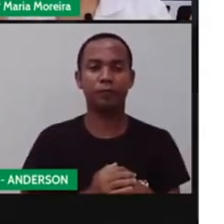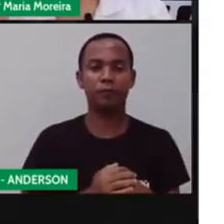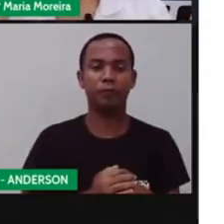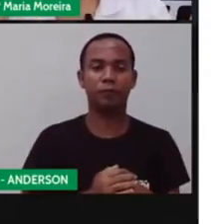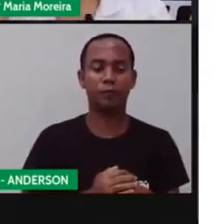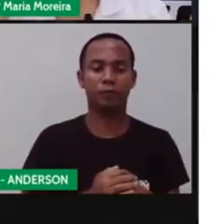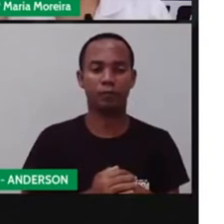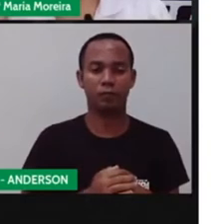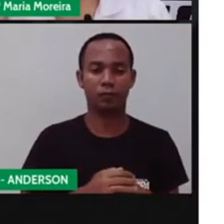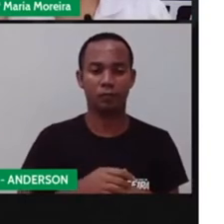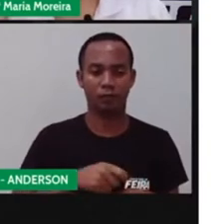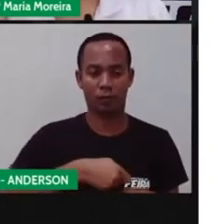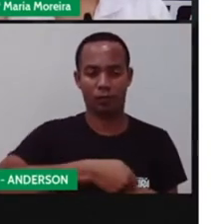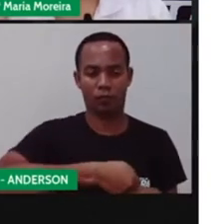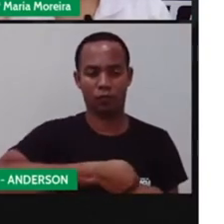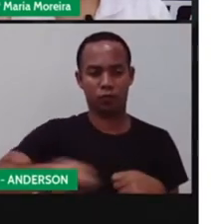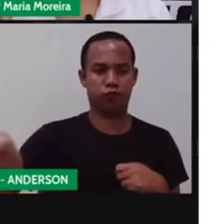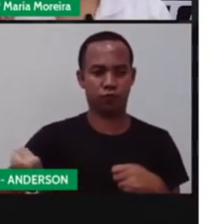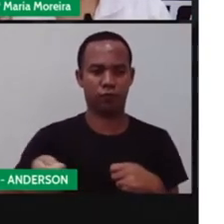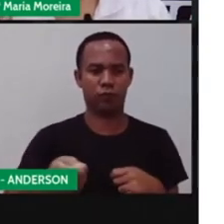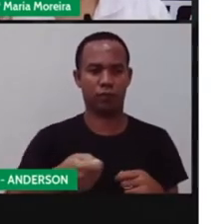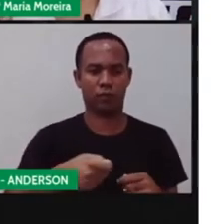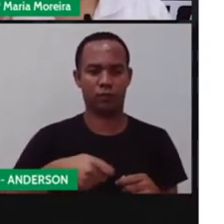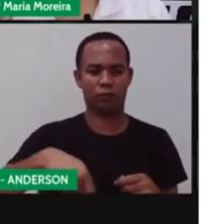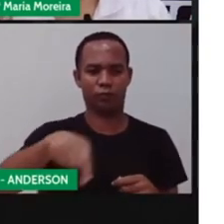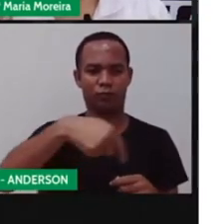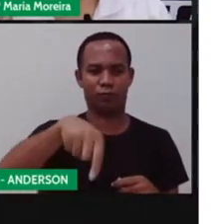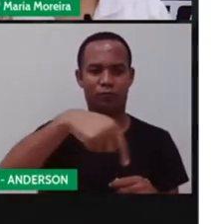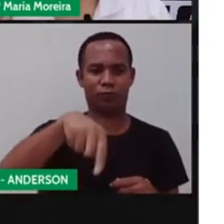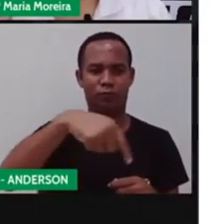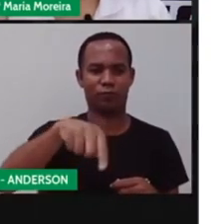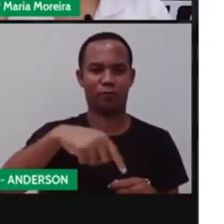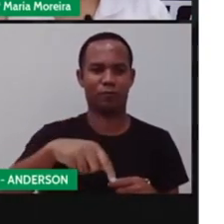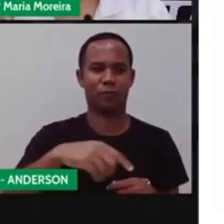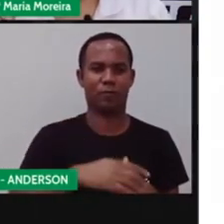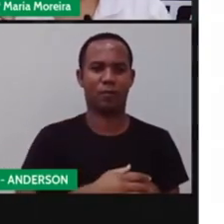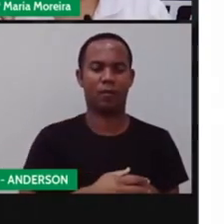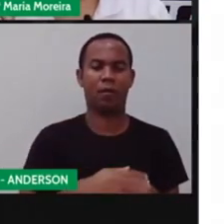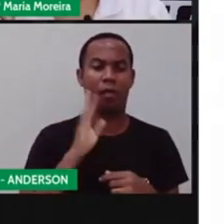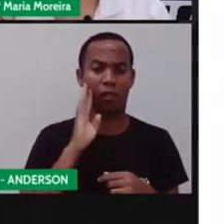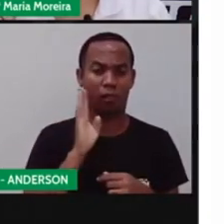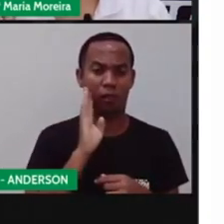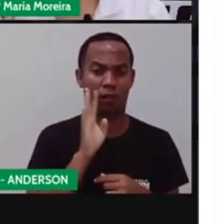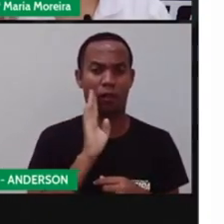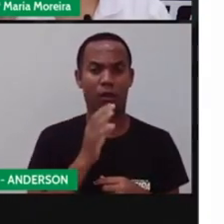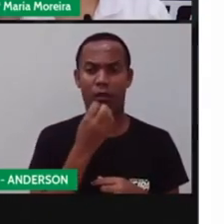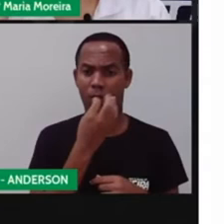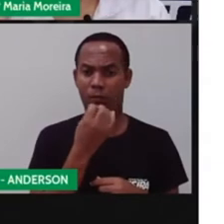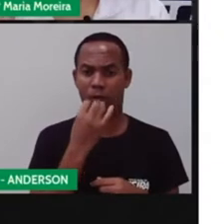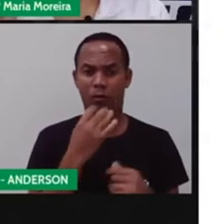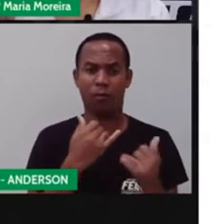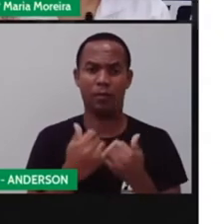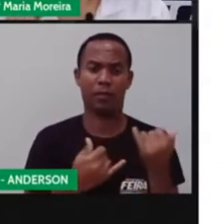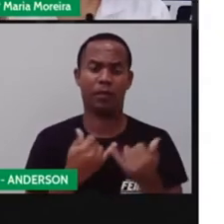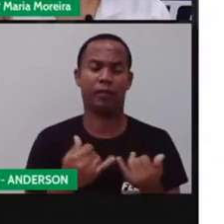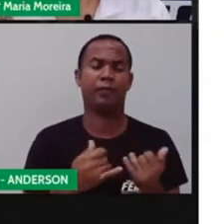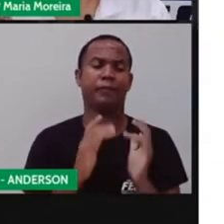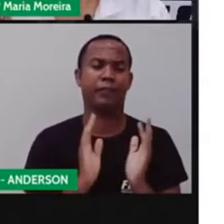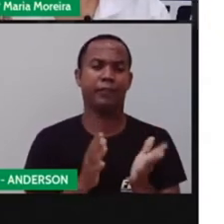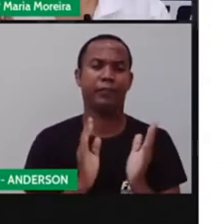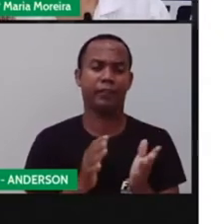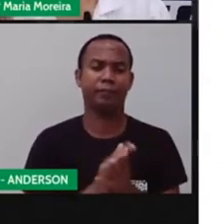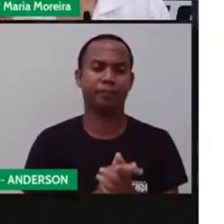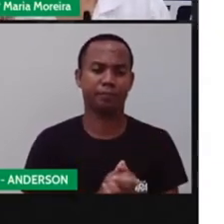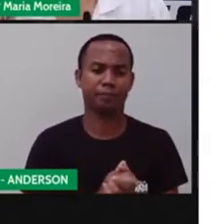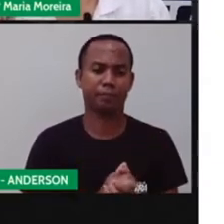Nunca consegui brincar disso, né? Lembra muito o meu nome, é... Blayblade o nome? Pois é, lembra muito. Nunca